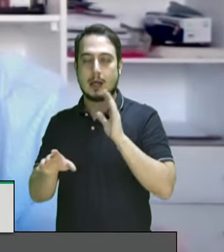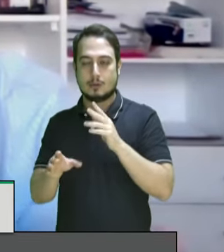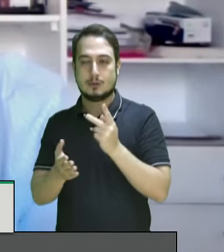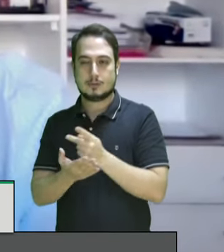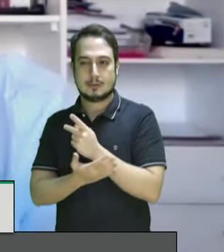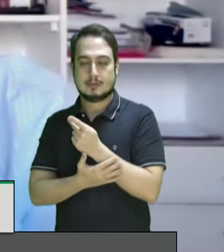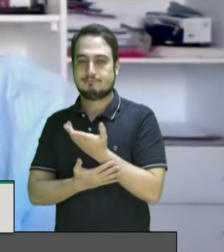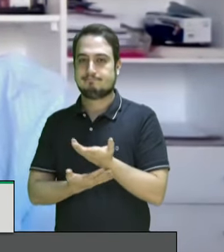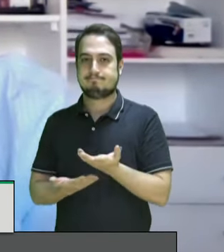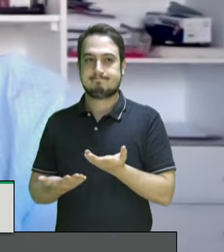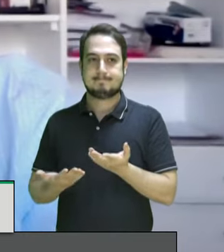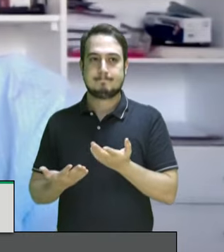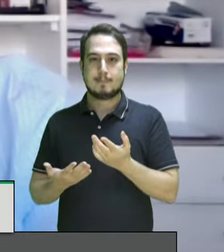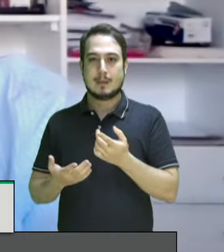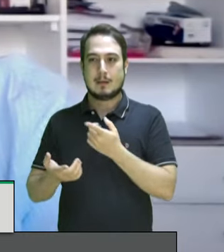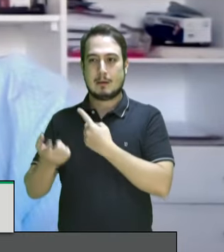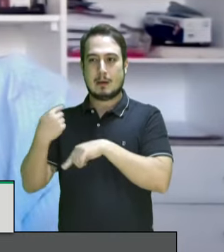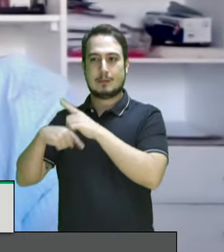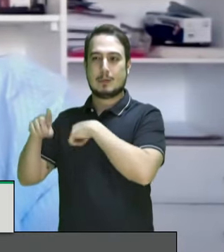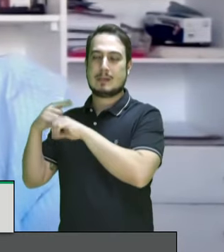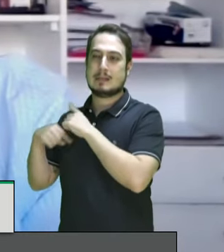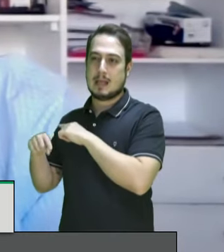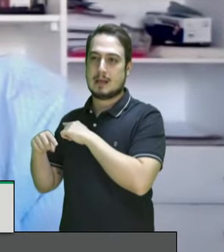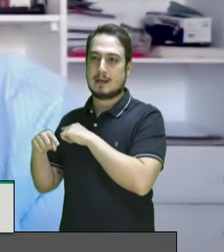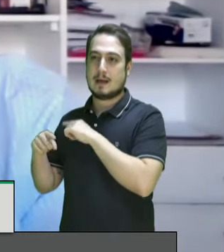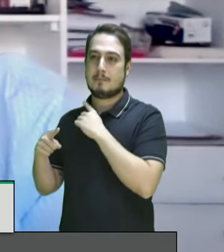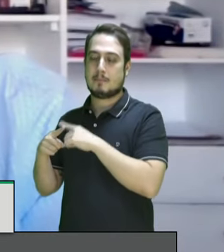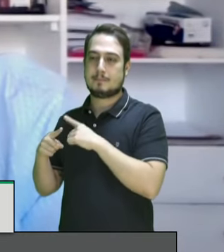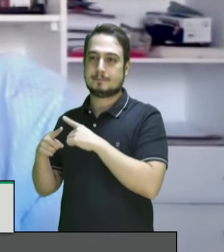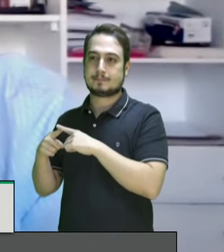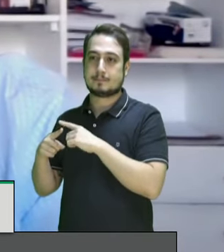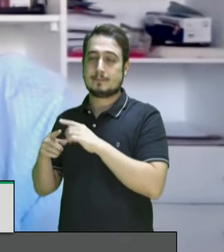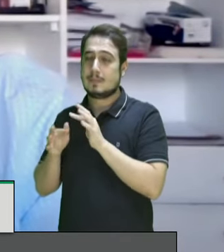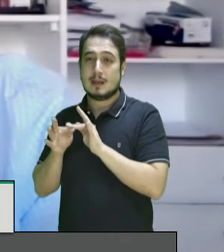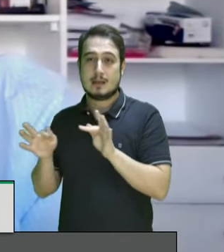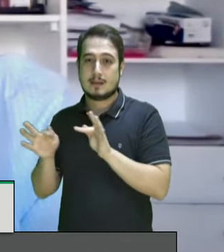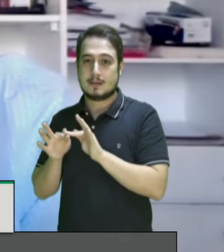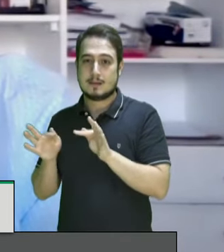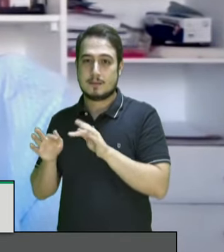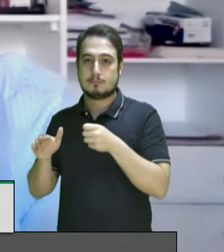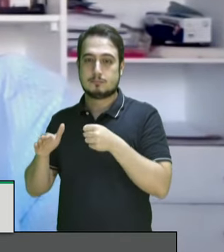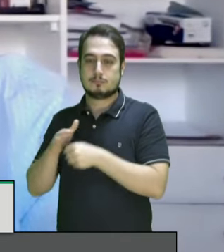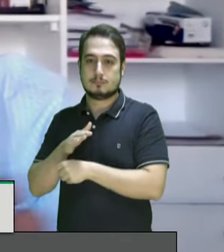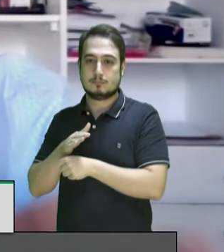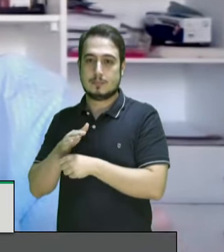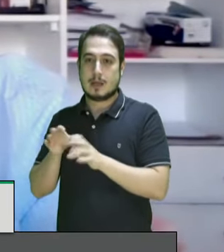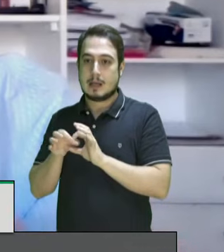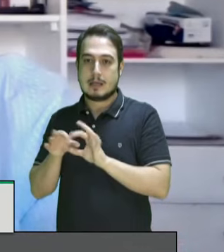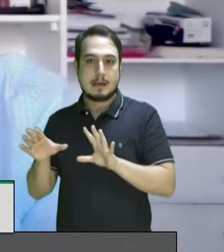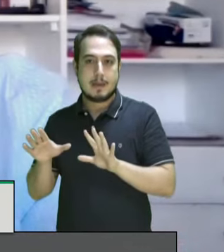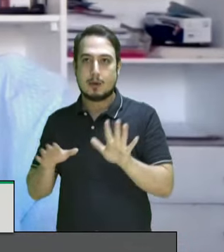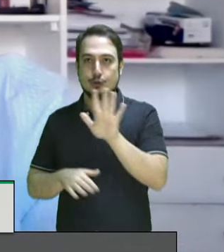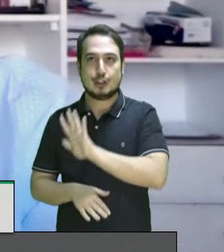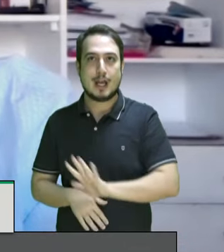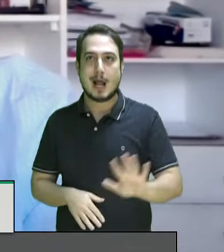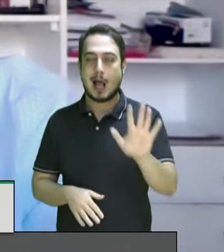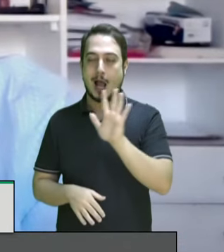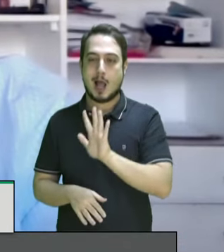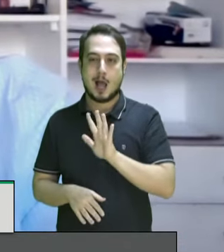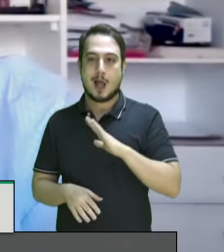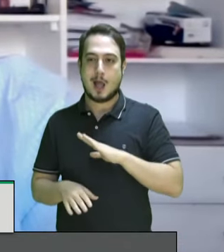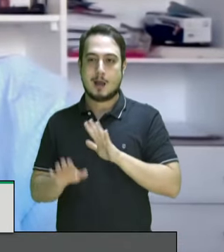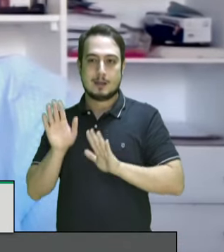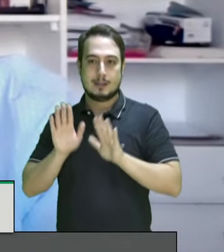tragédia um retrocesso imenso porque simplesmente se implantou um liberou geral em relação ao